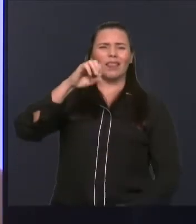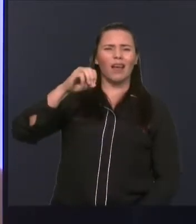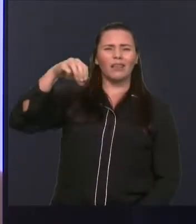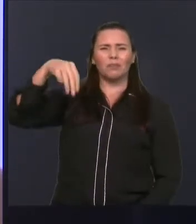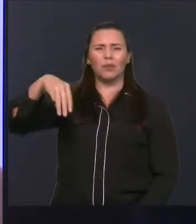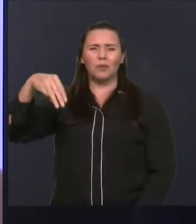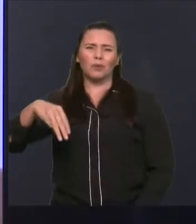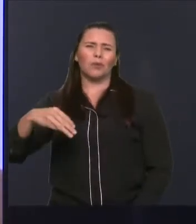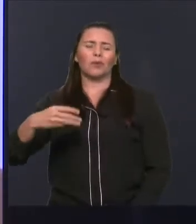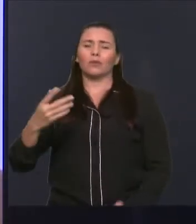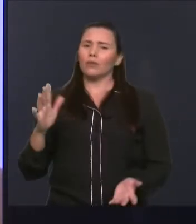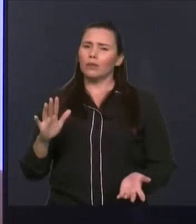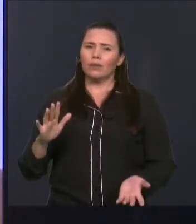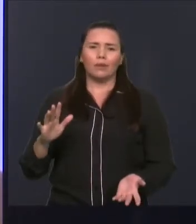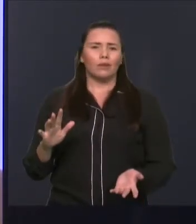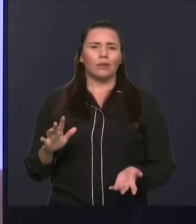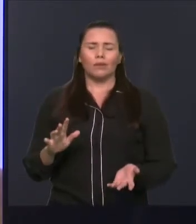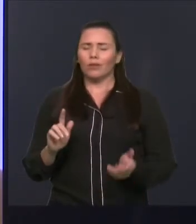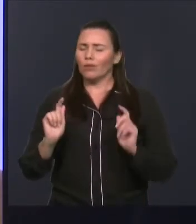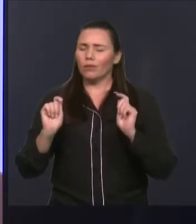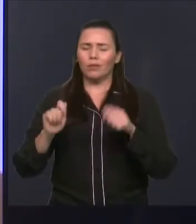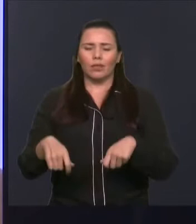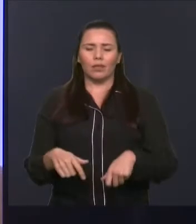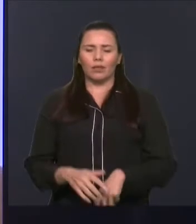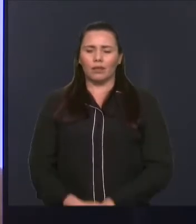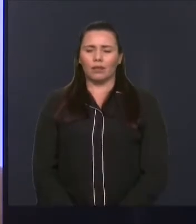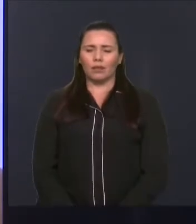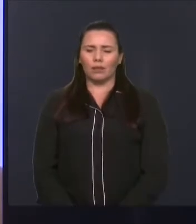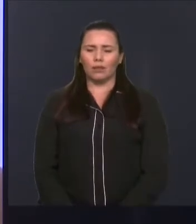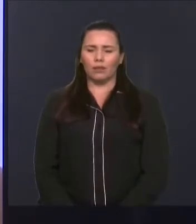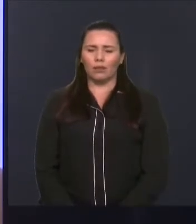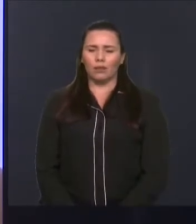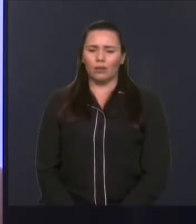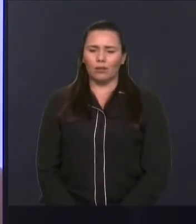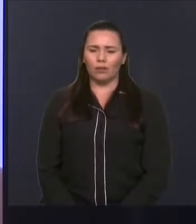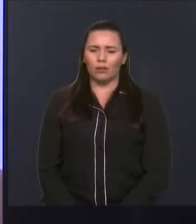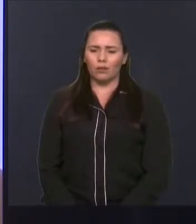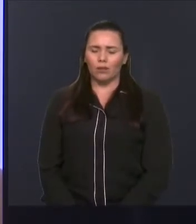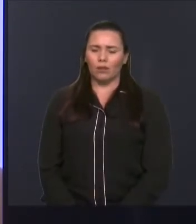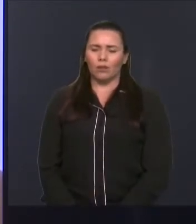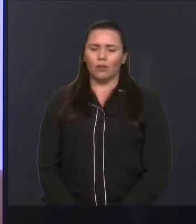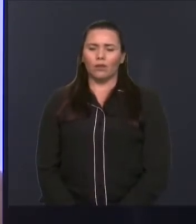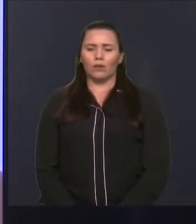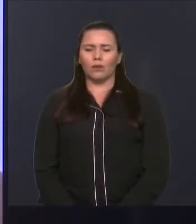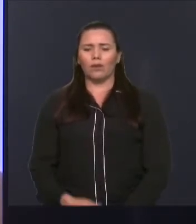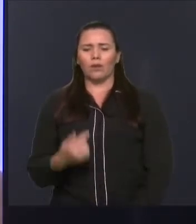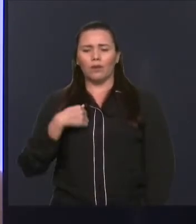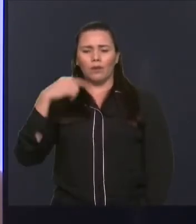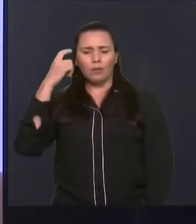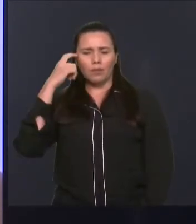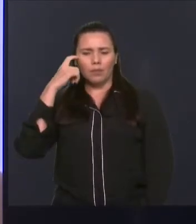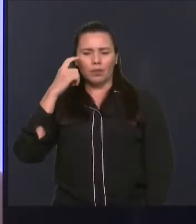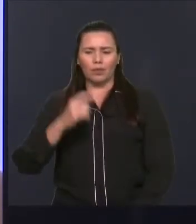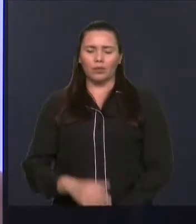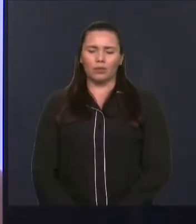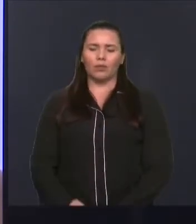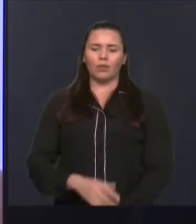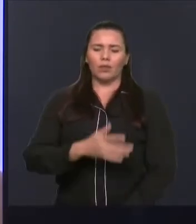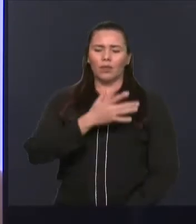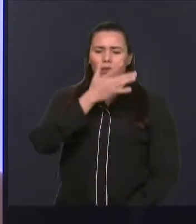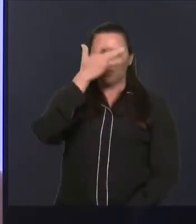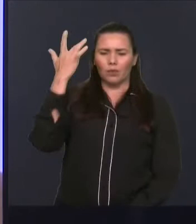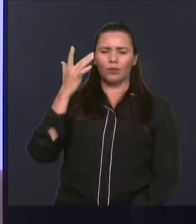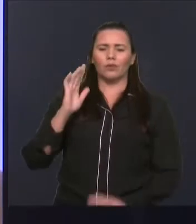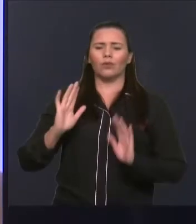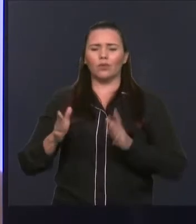vários registros, que eu vou passar aqui uns quarenta minutos. E os outros mais novos já falaram na minha frente, mas eu